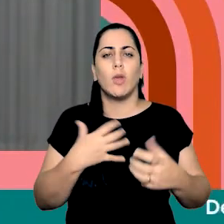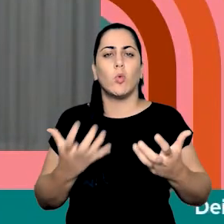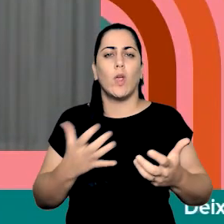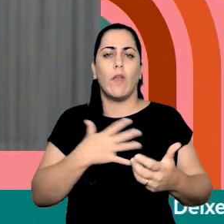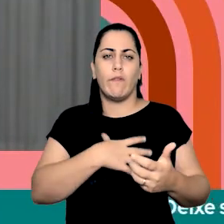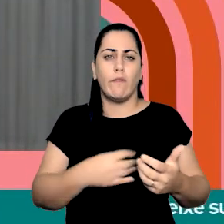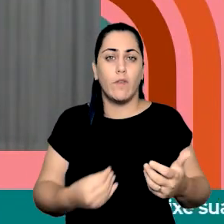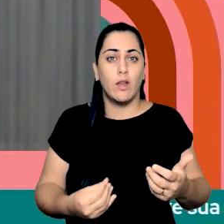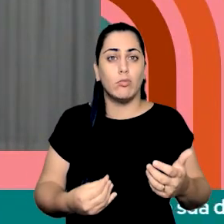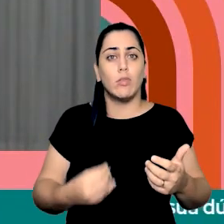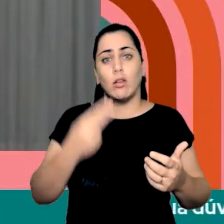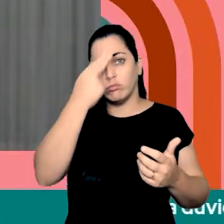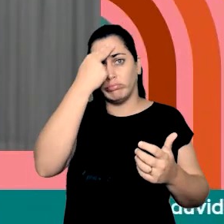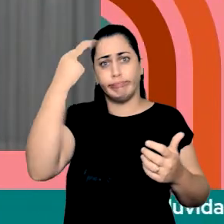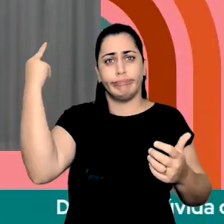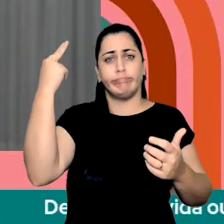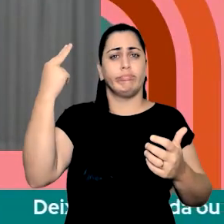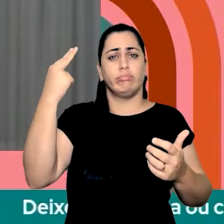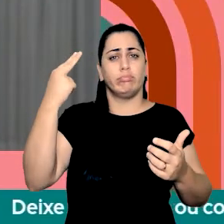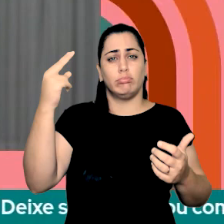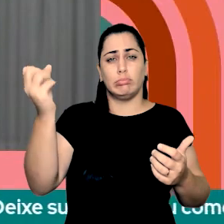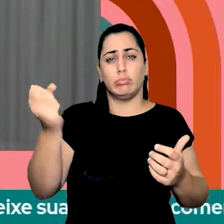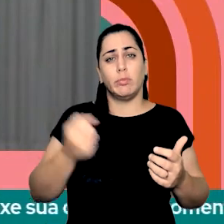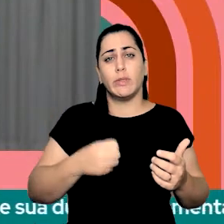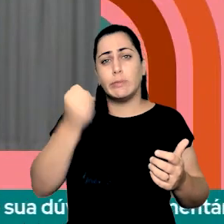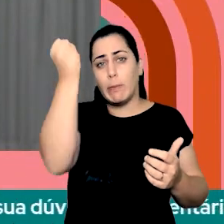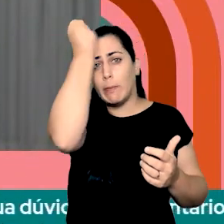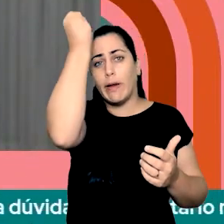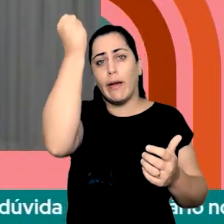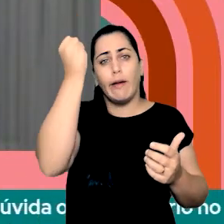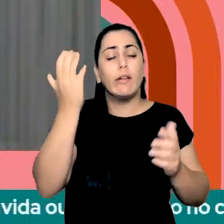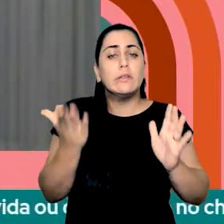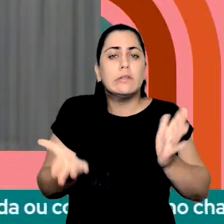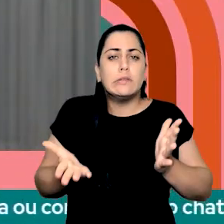estereótipos que delineiam o que é ser mulher.